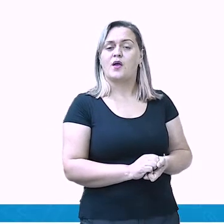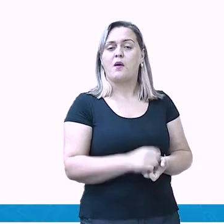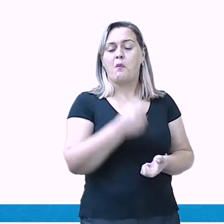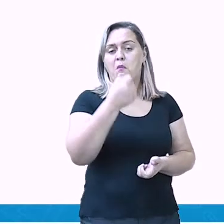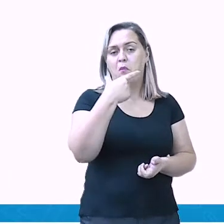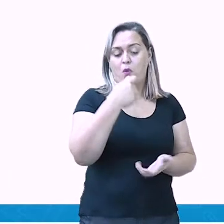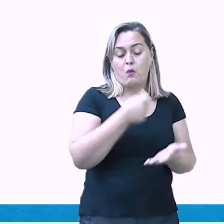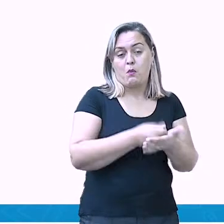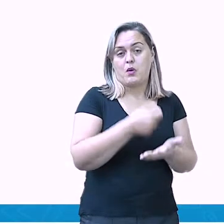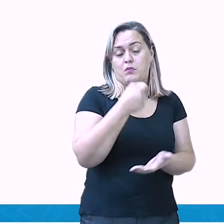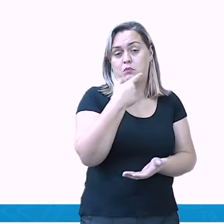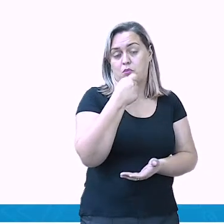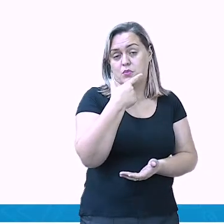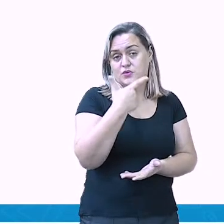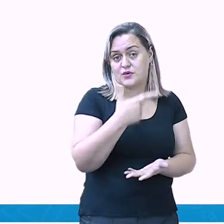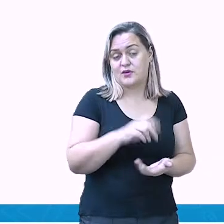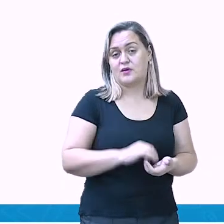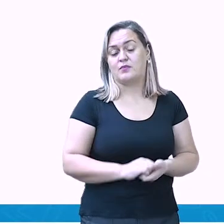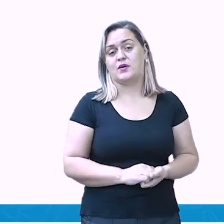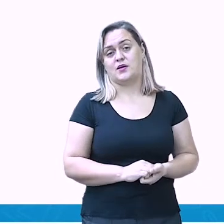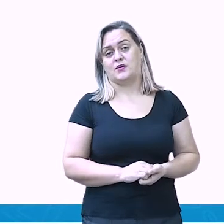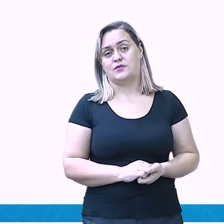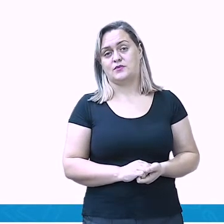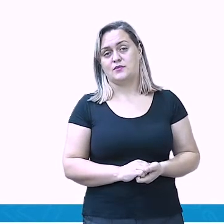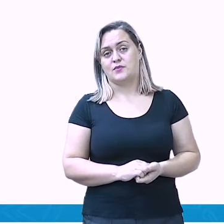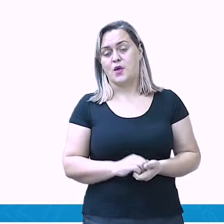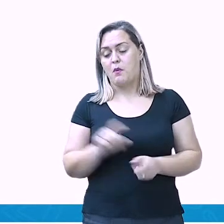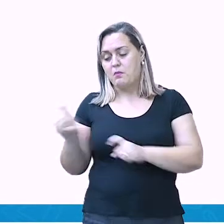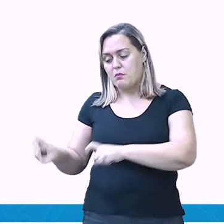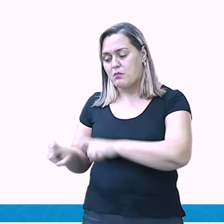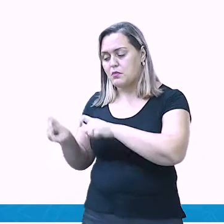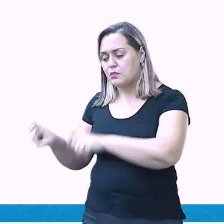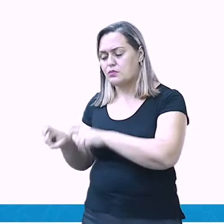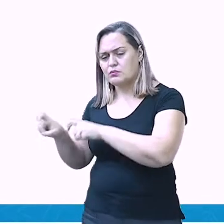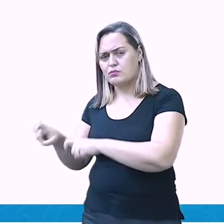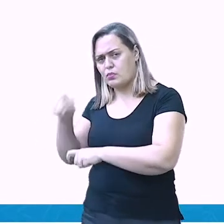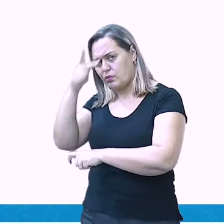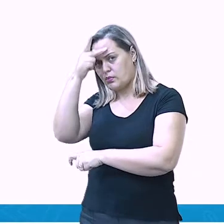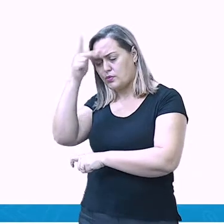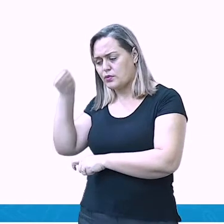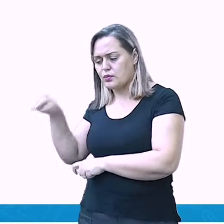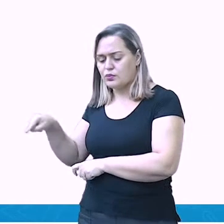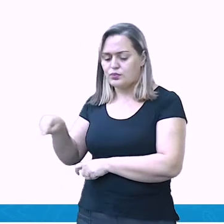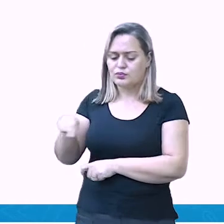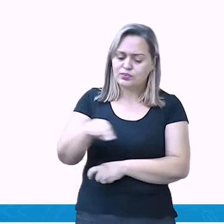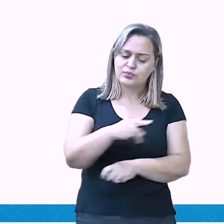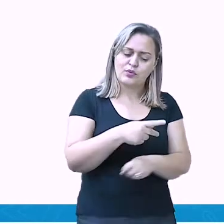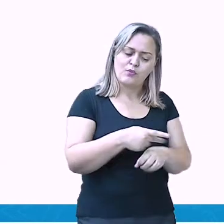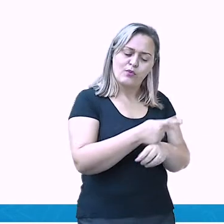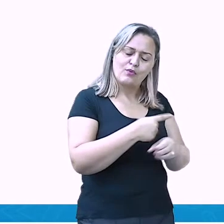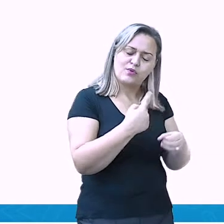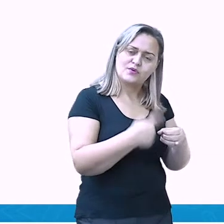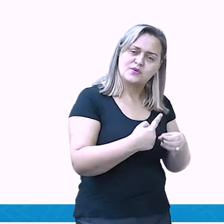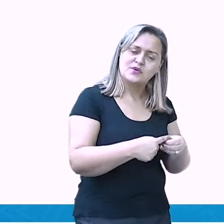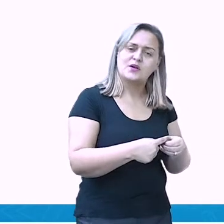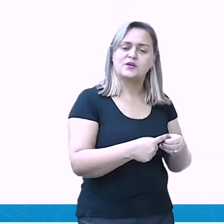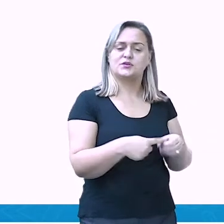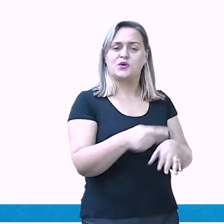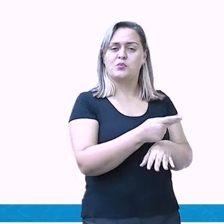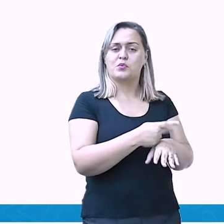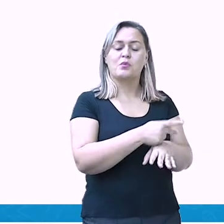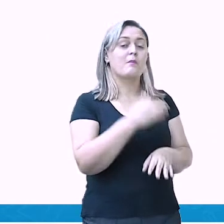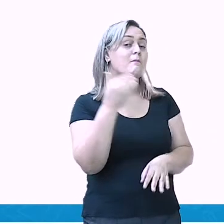medicamentos, certo? Ele vem até a cidade para os bancos, como nós falamos,